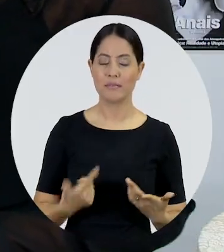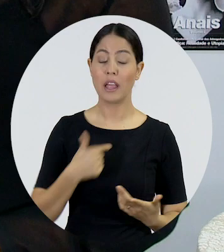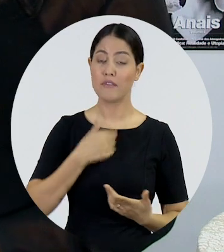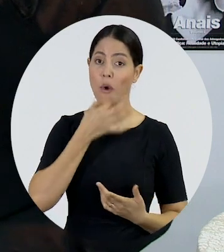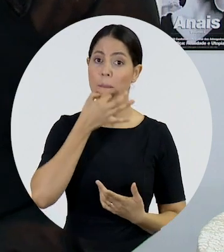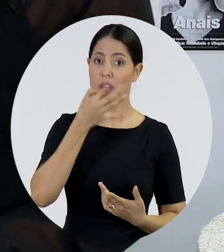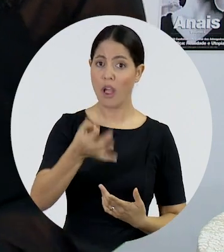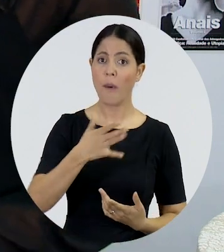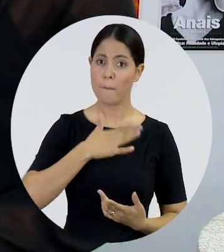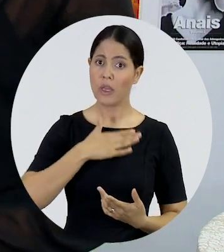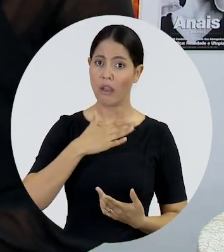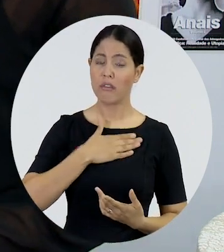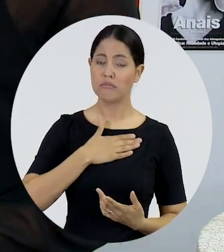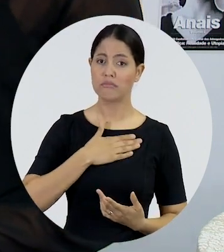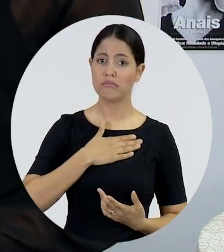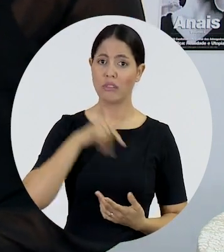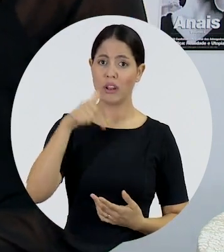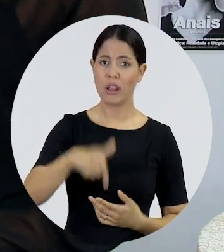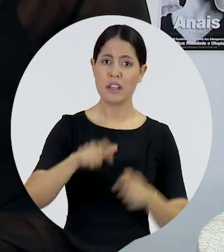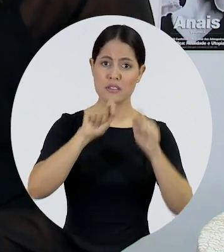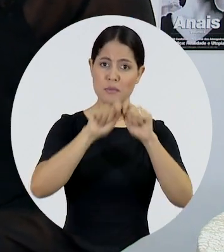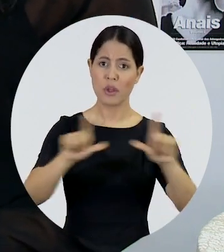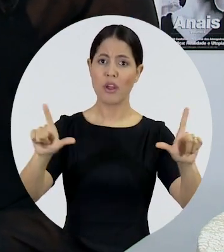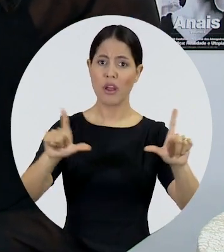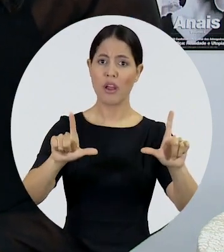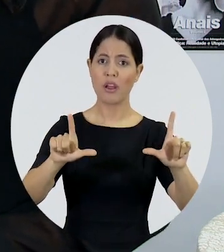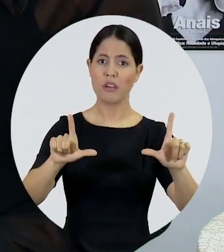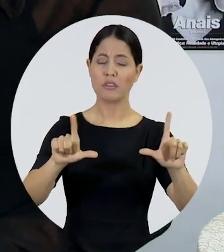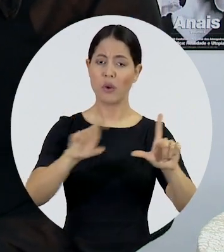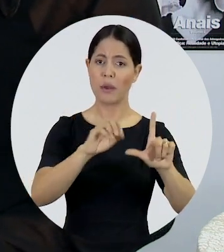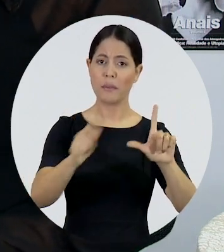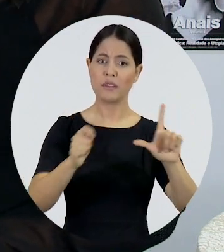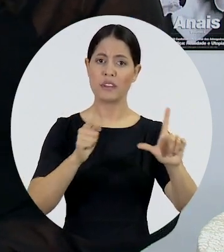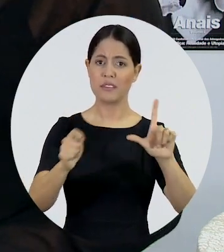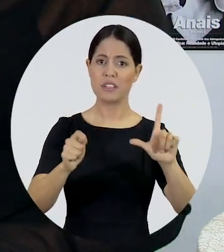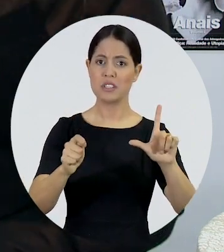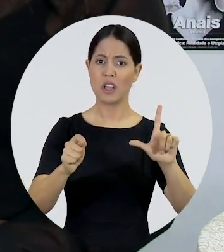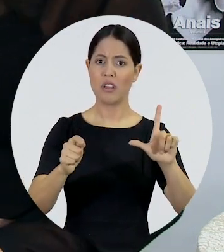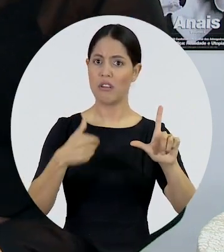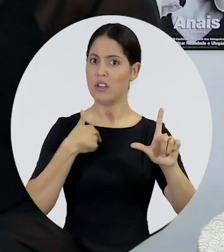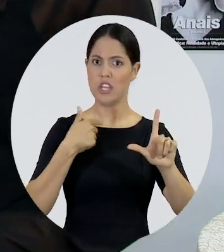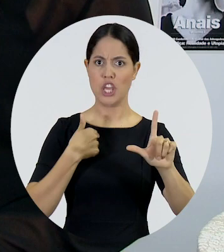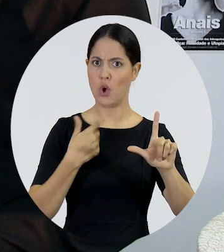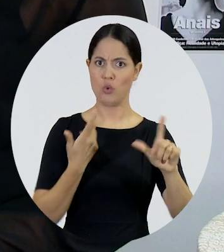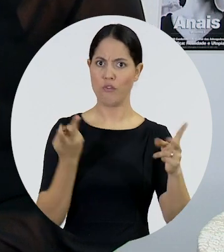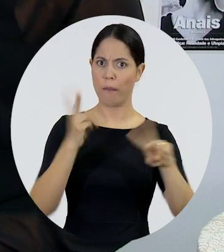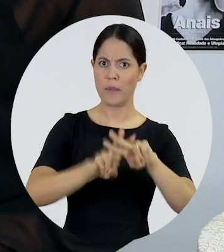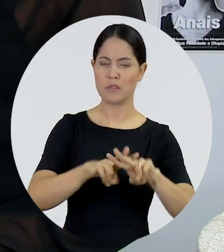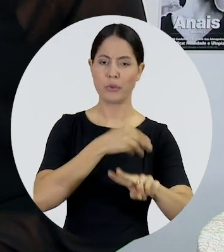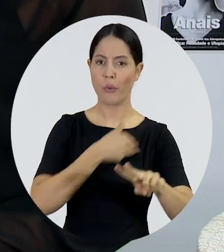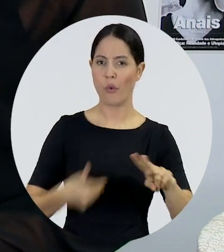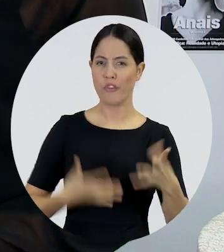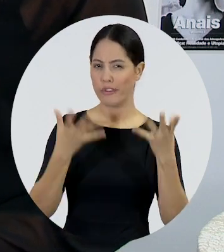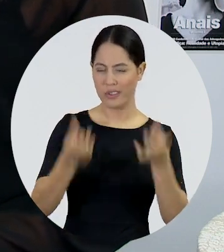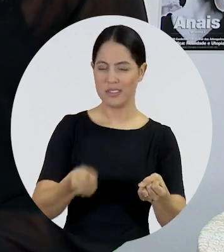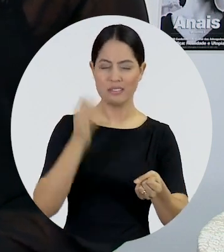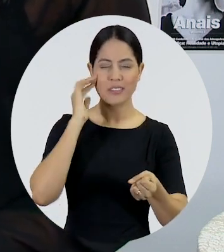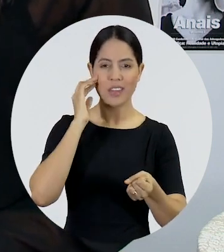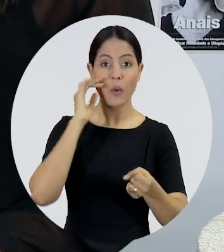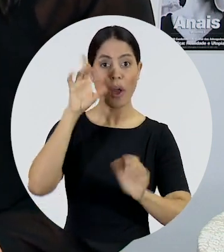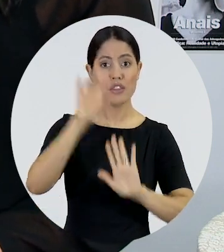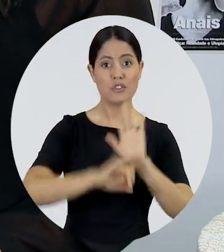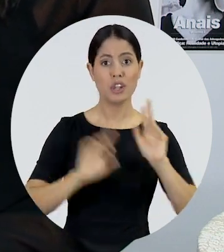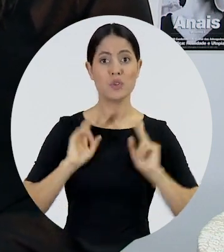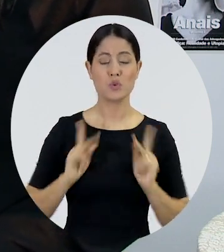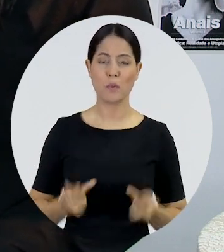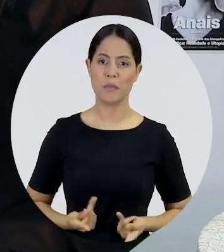falar a minha opinião hoje, nesse programa, e não vou preso por ter falado alguma coisa que o governo não aceita. Esses